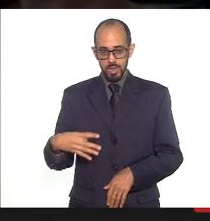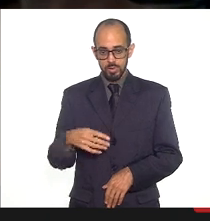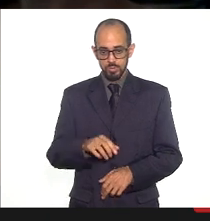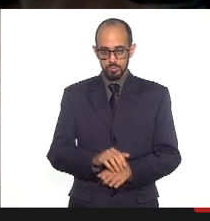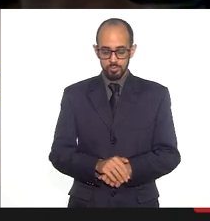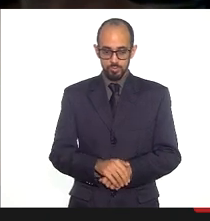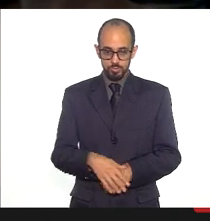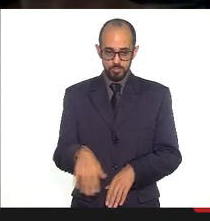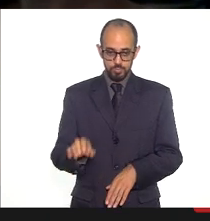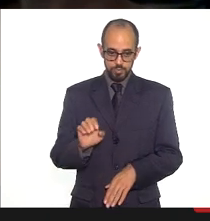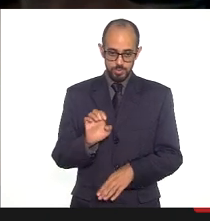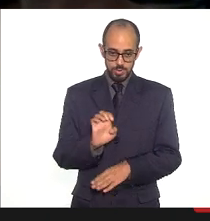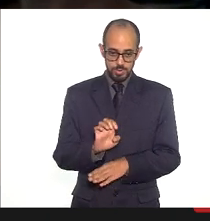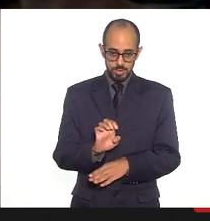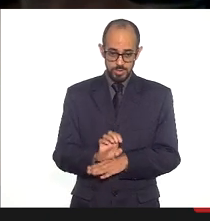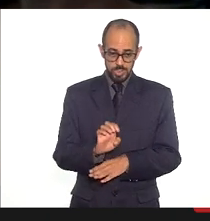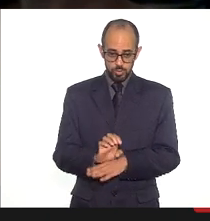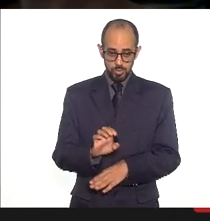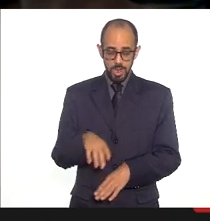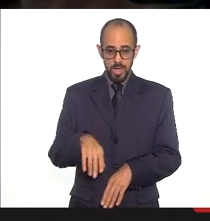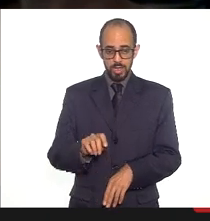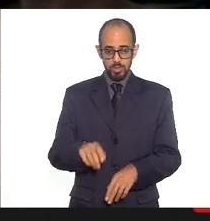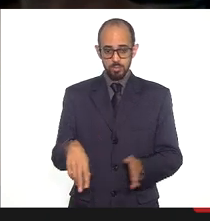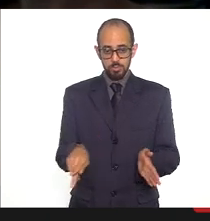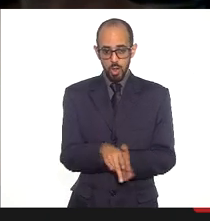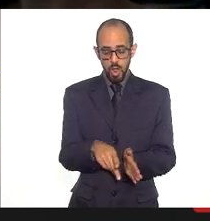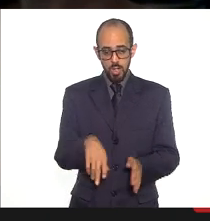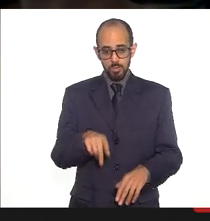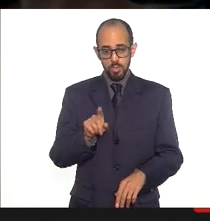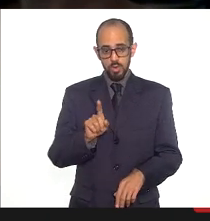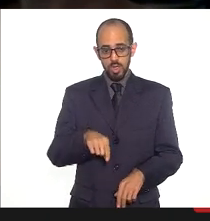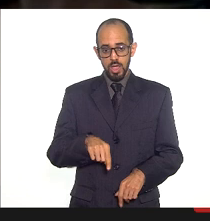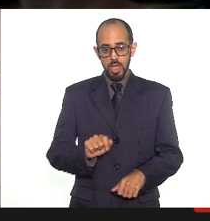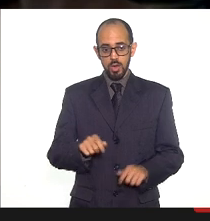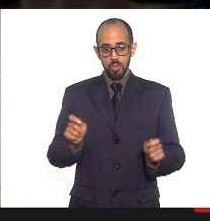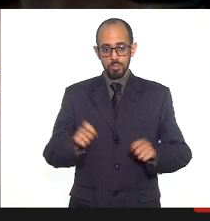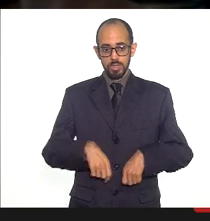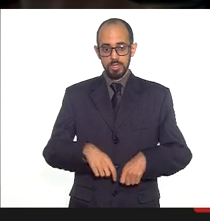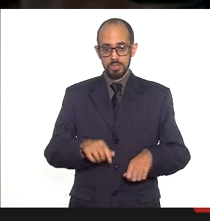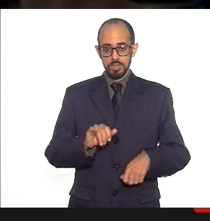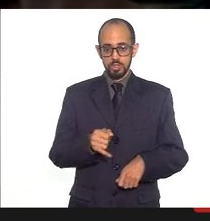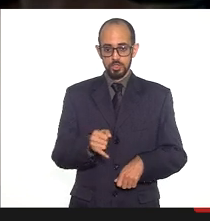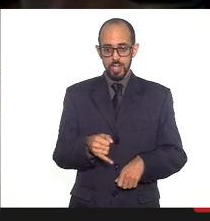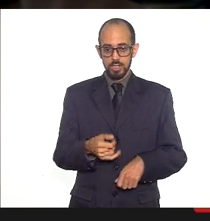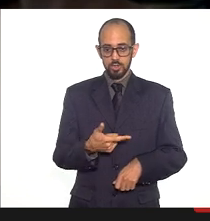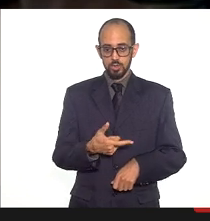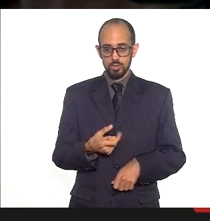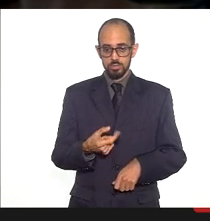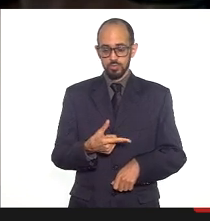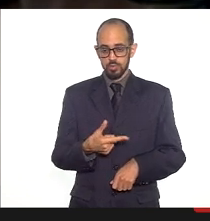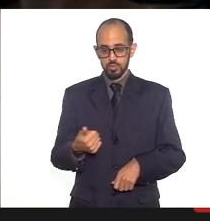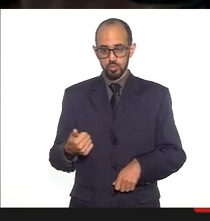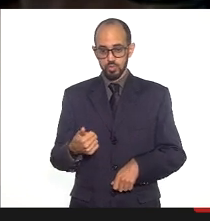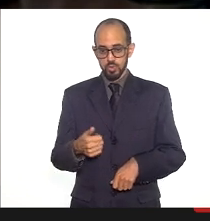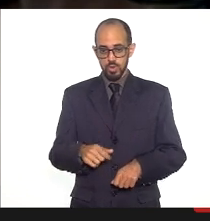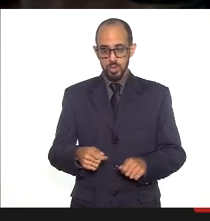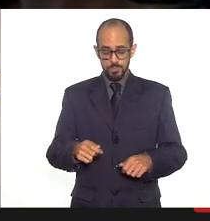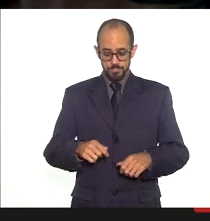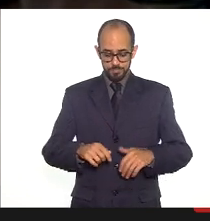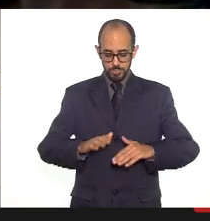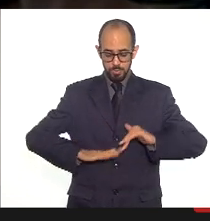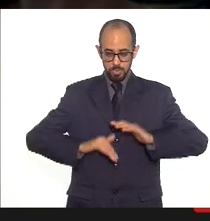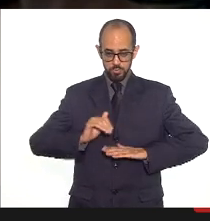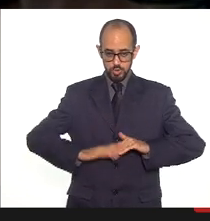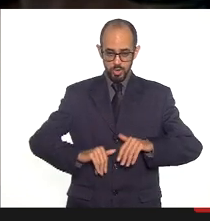extraquadro 493 profissionais competência de janeiro de 2021 cargos em condução